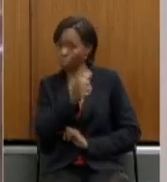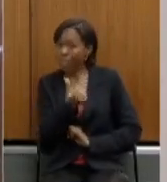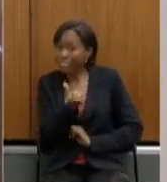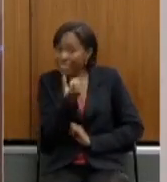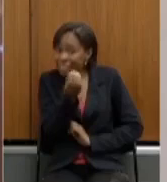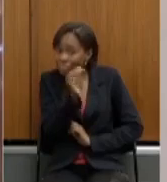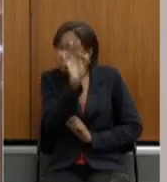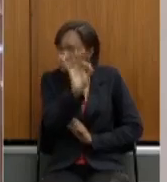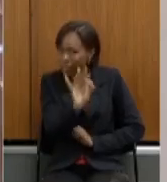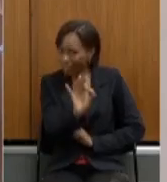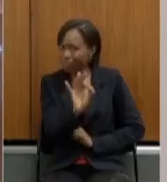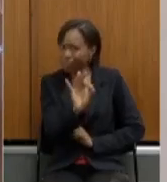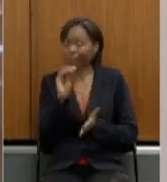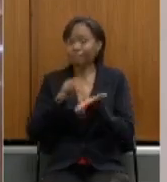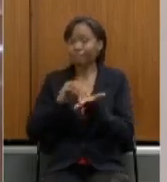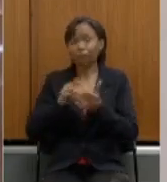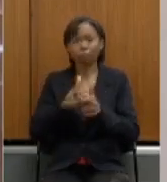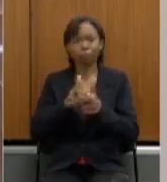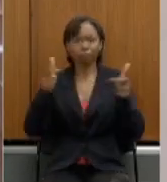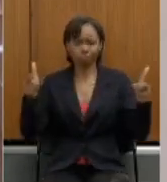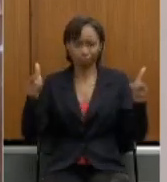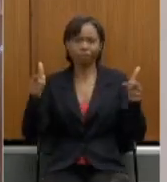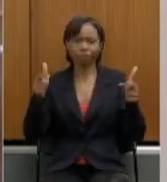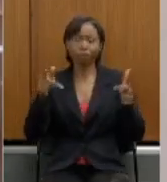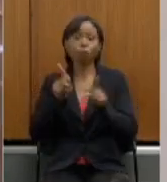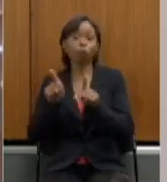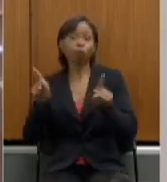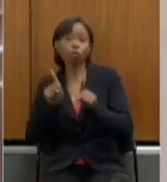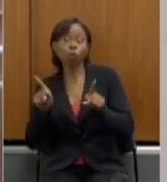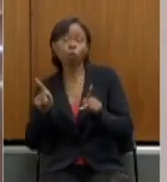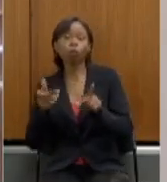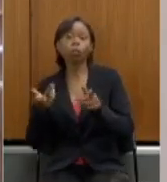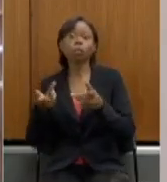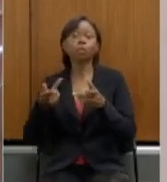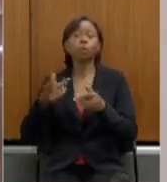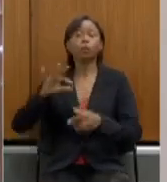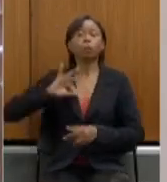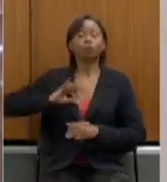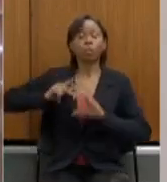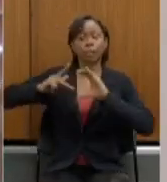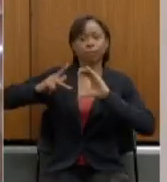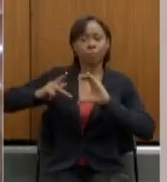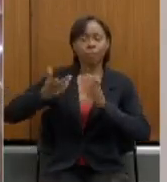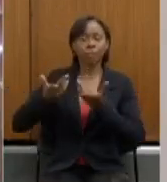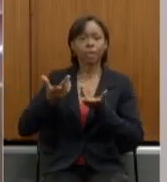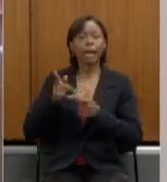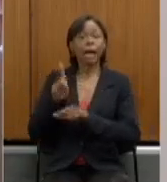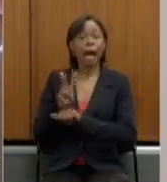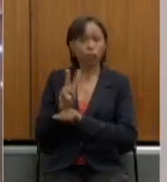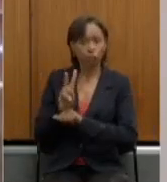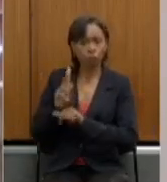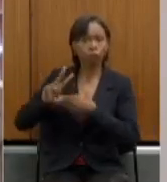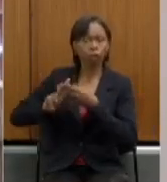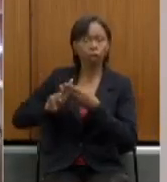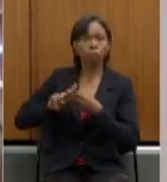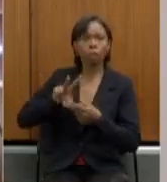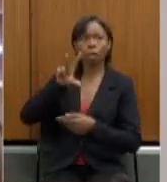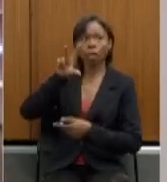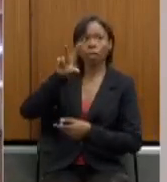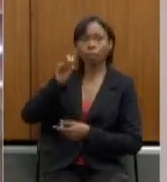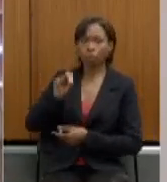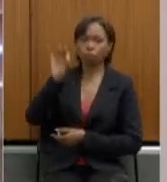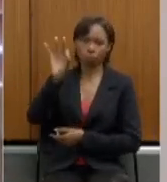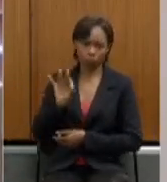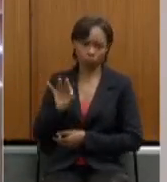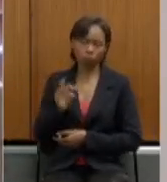para a maioria para professores e policiais civis e agentes penitenciários para 50% uma outra